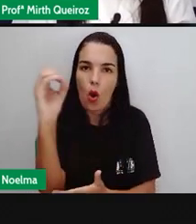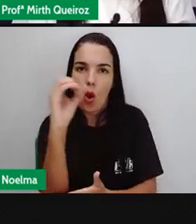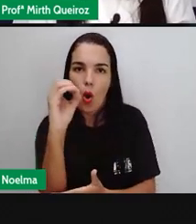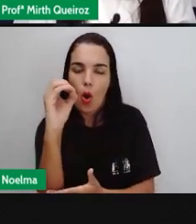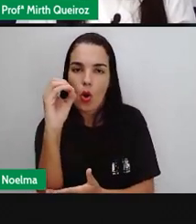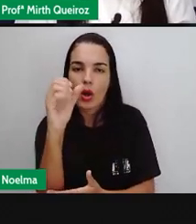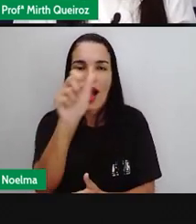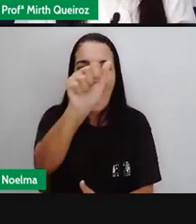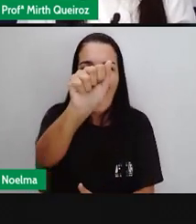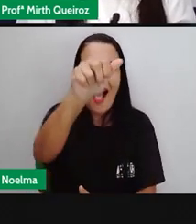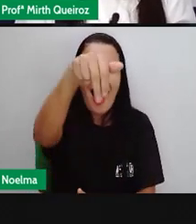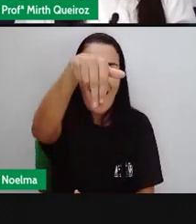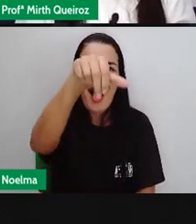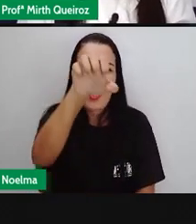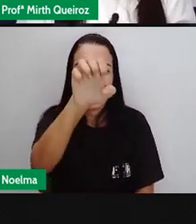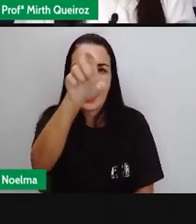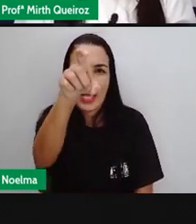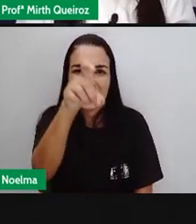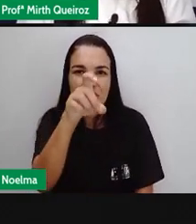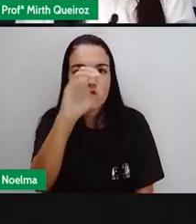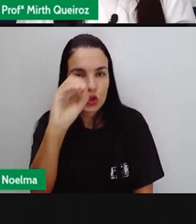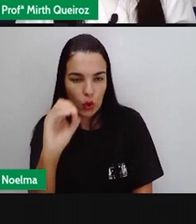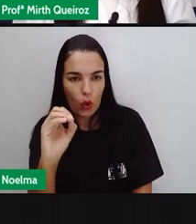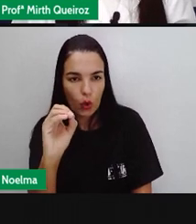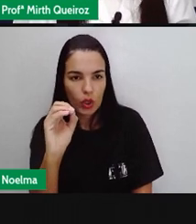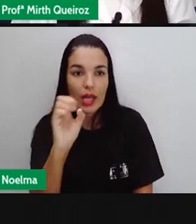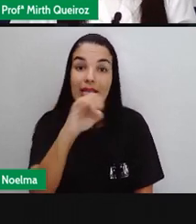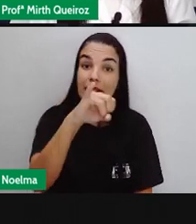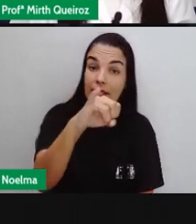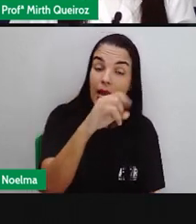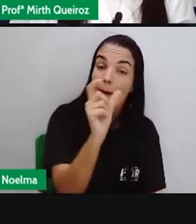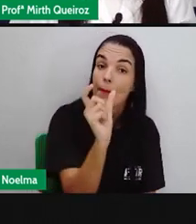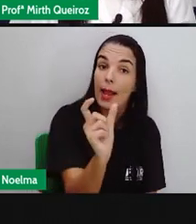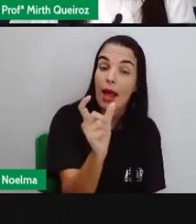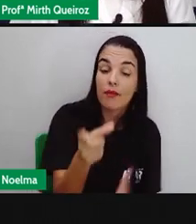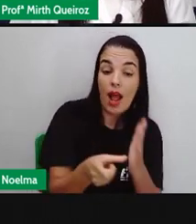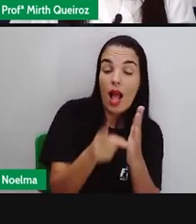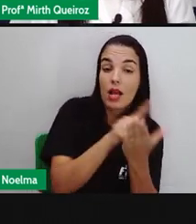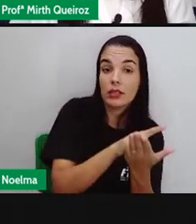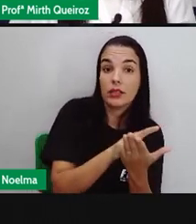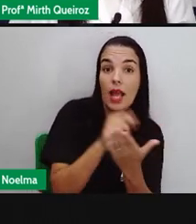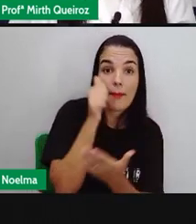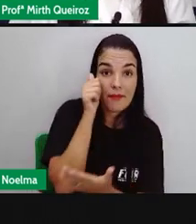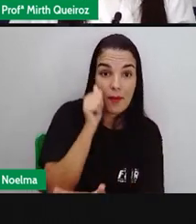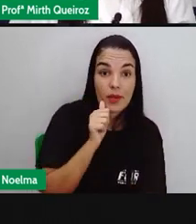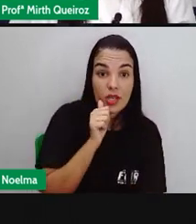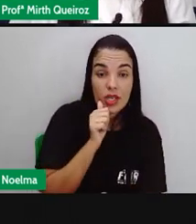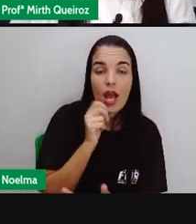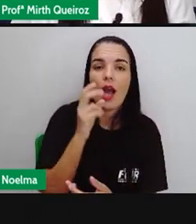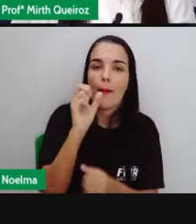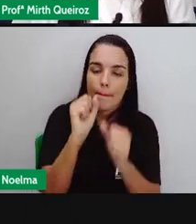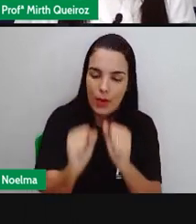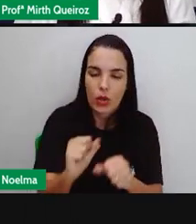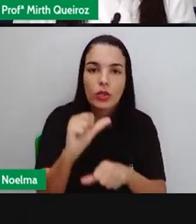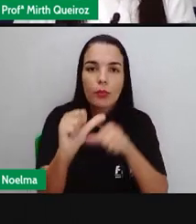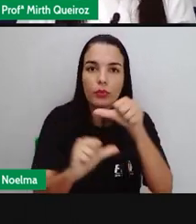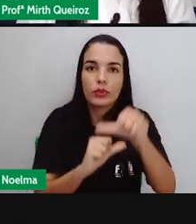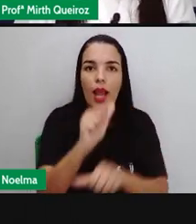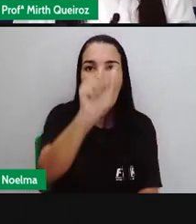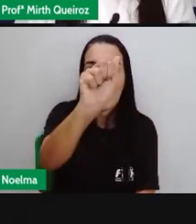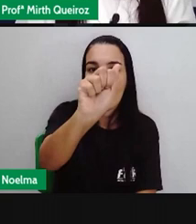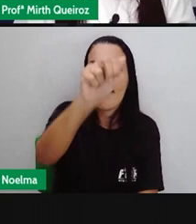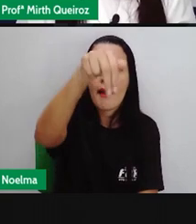anexa contém o relatório elaborado. Os arquivos anexos contém